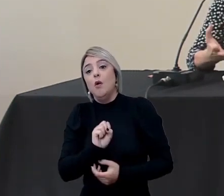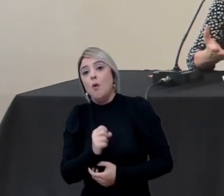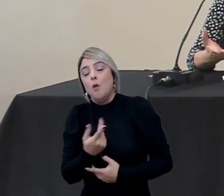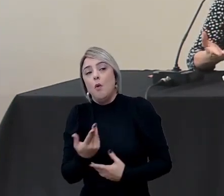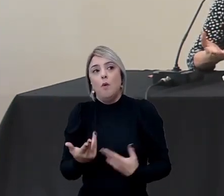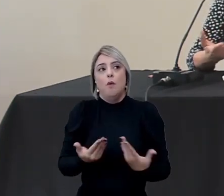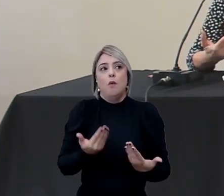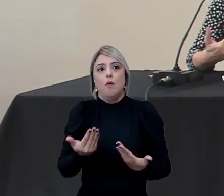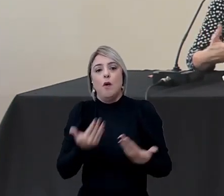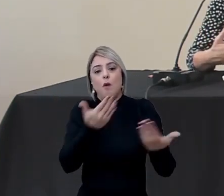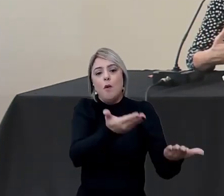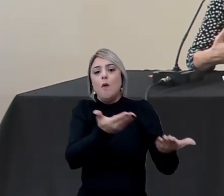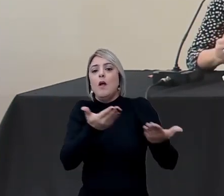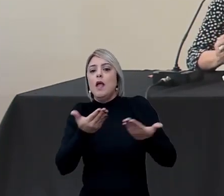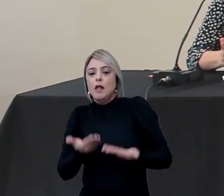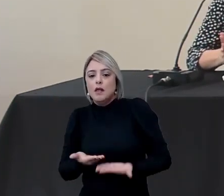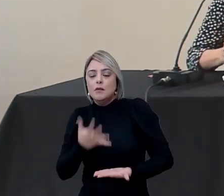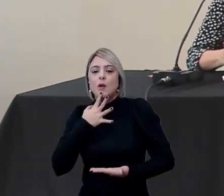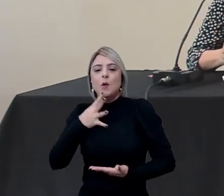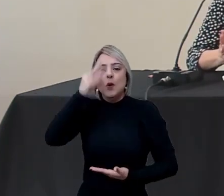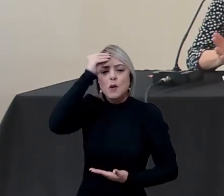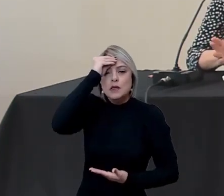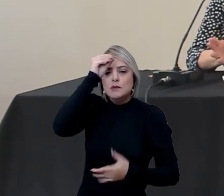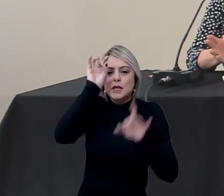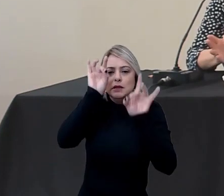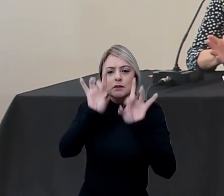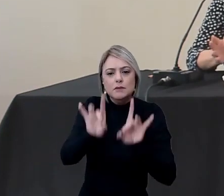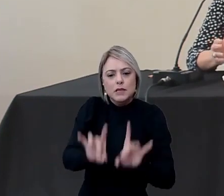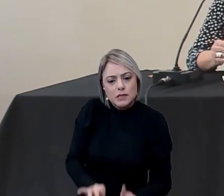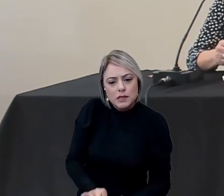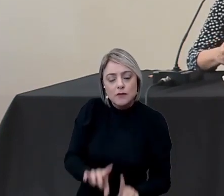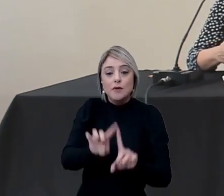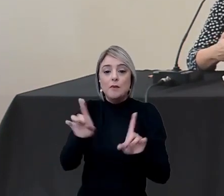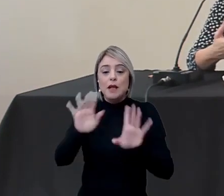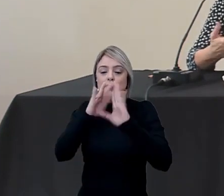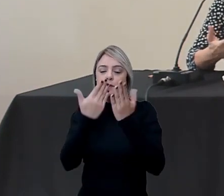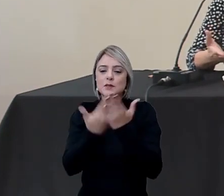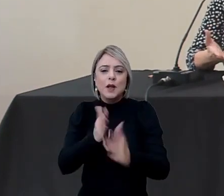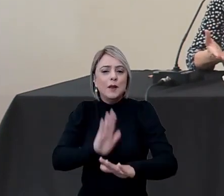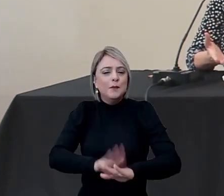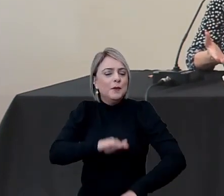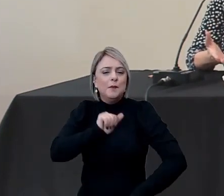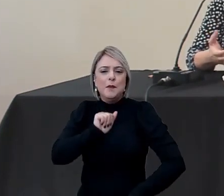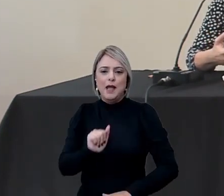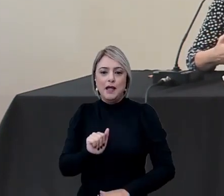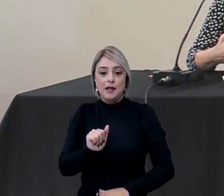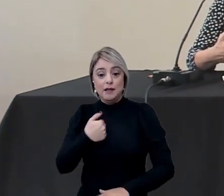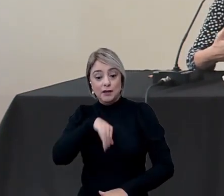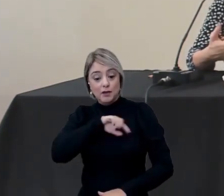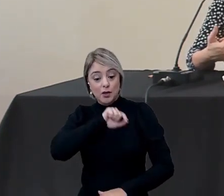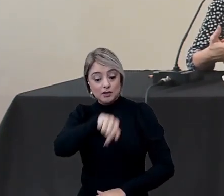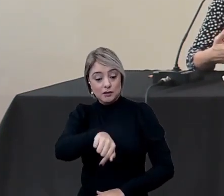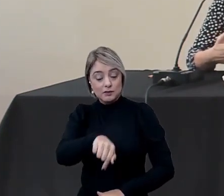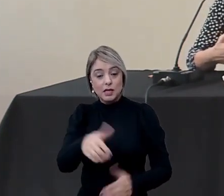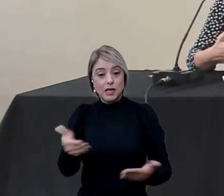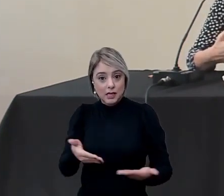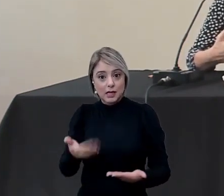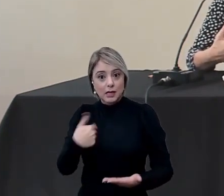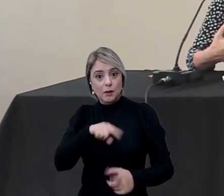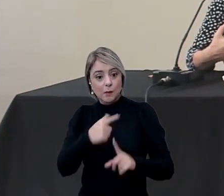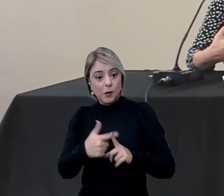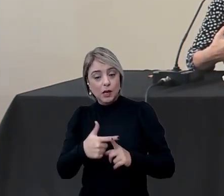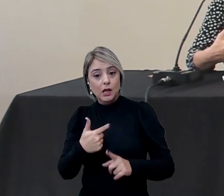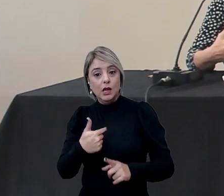receber um conhecimento específico. Uma escola é muito mais do que isso. A gente está aqui porque a gente,